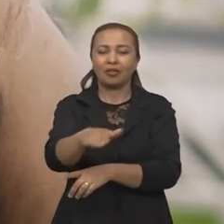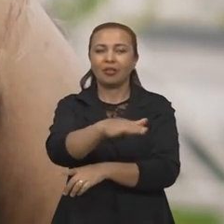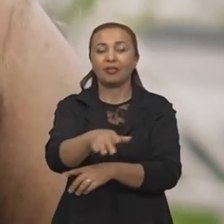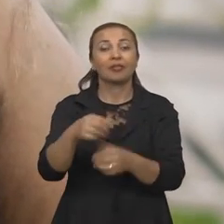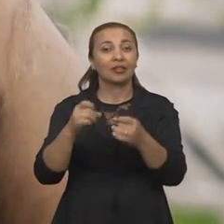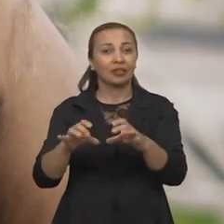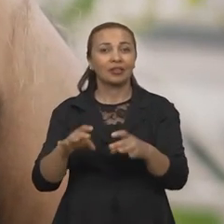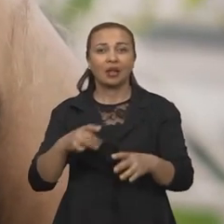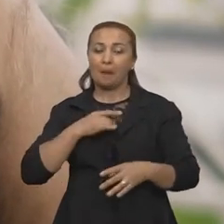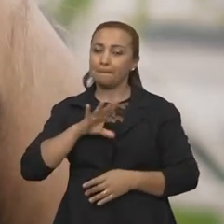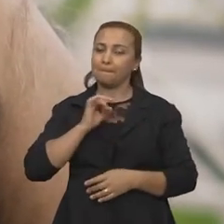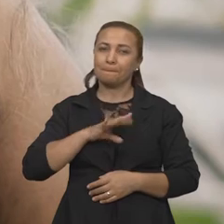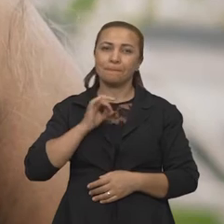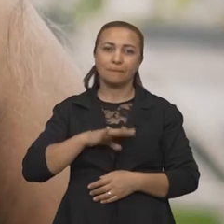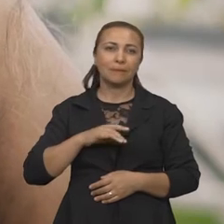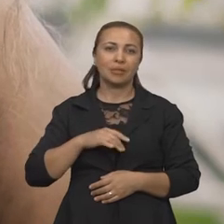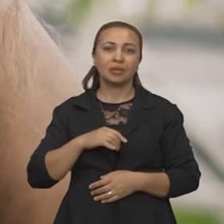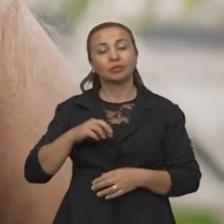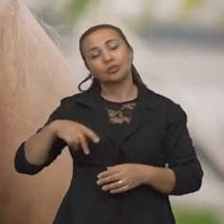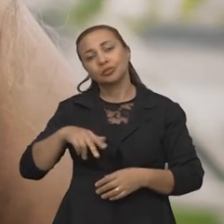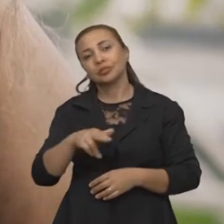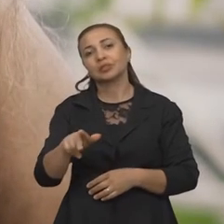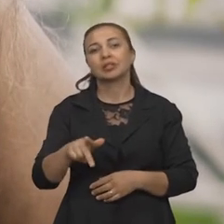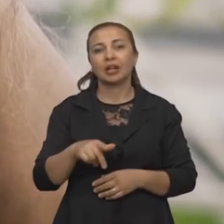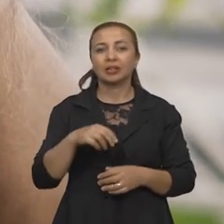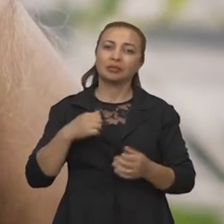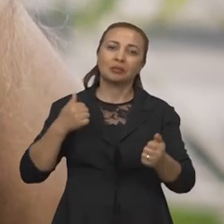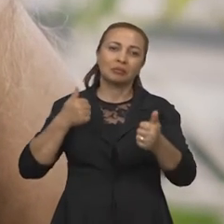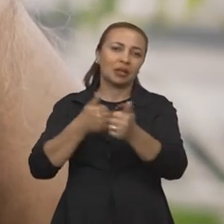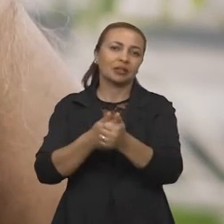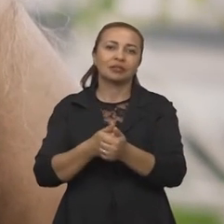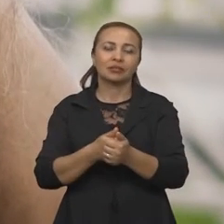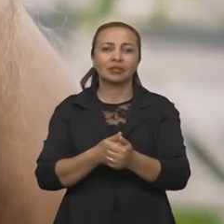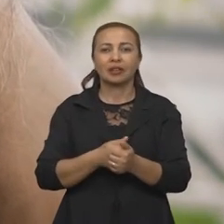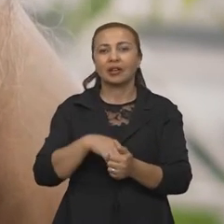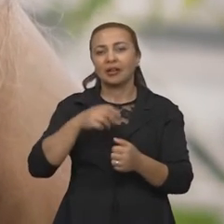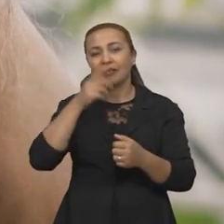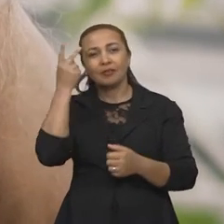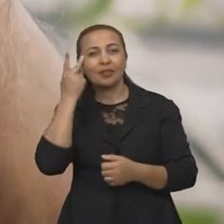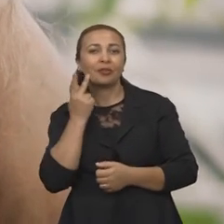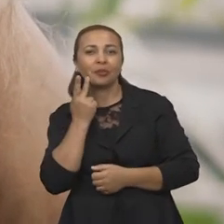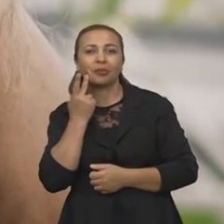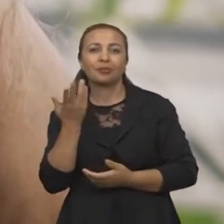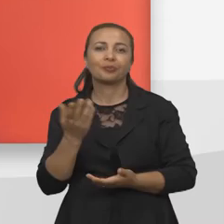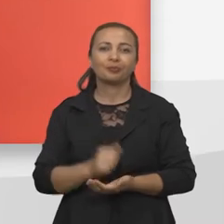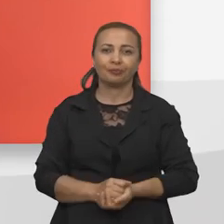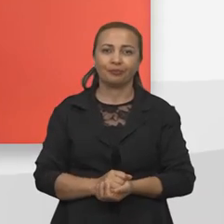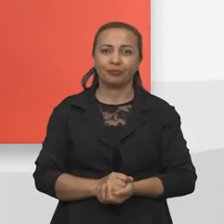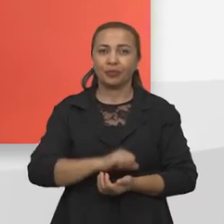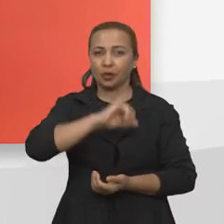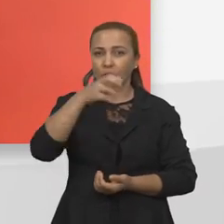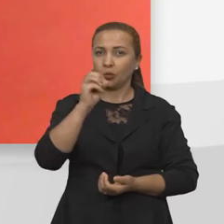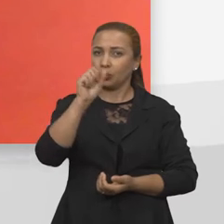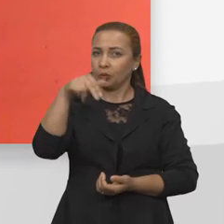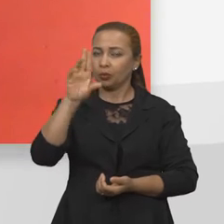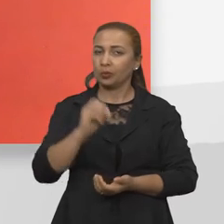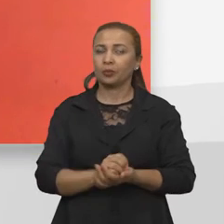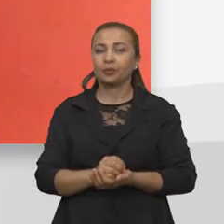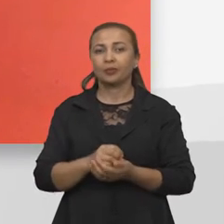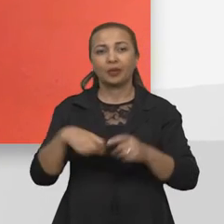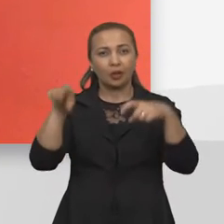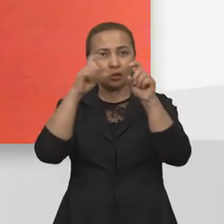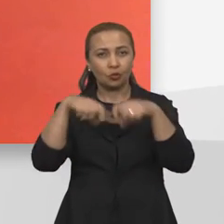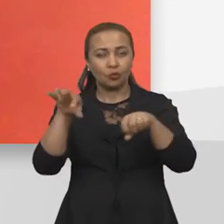lhe deixa um pouco amedrontada de você sair, fazer vexame, se bater nas coisas. Enfim. João Neto,